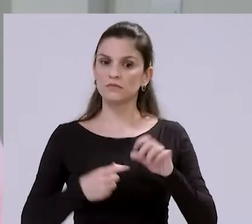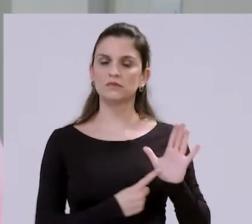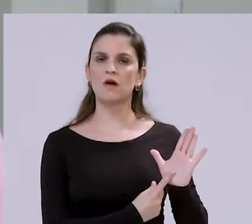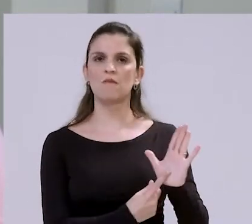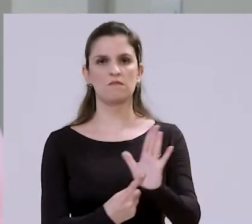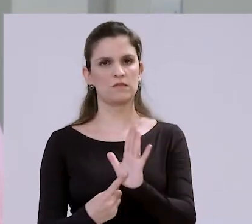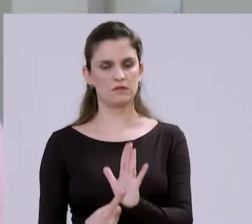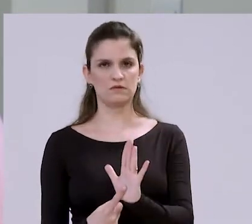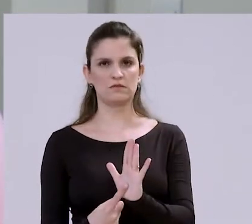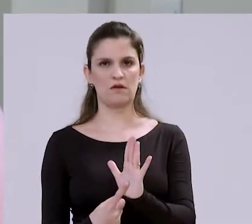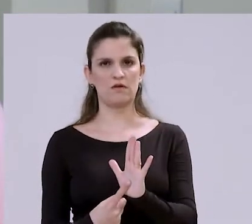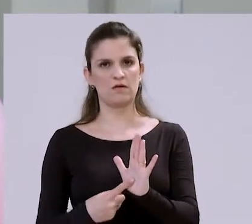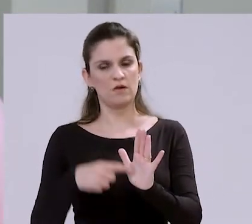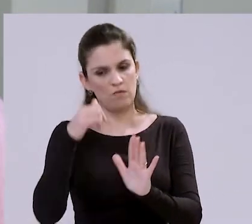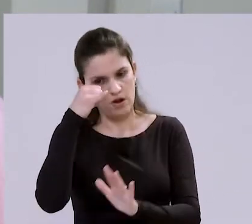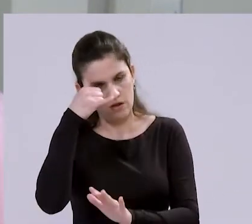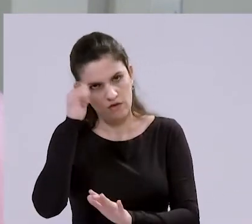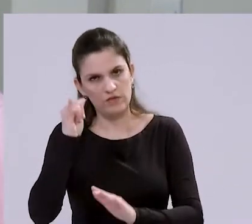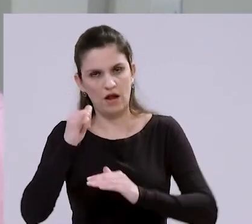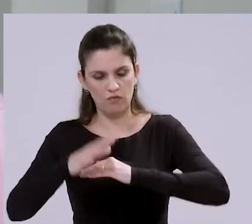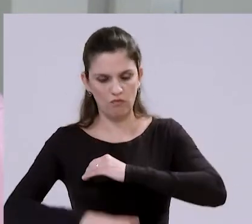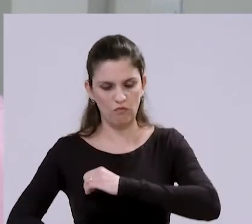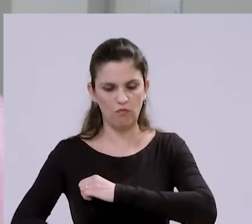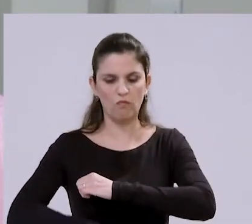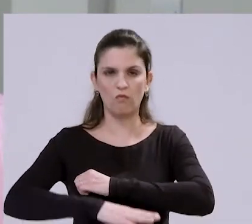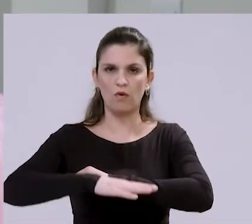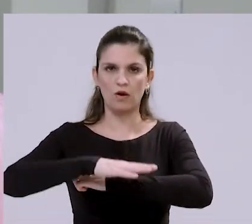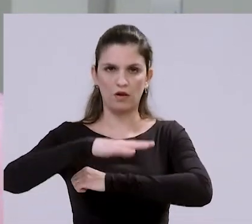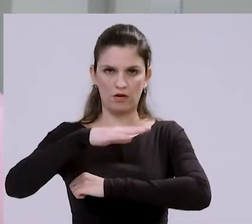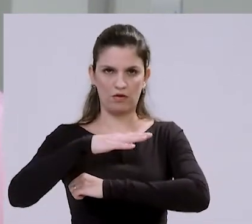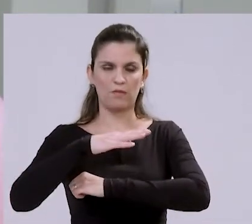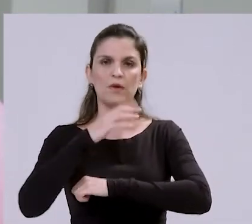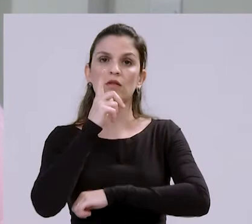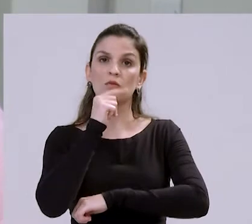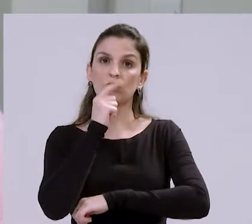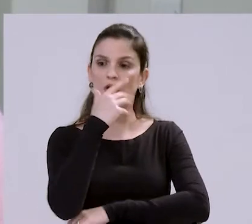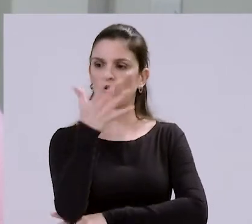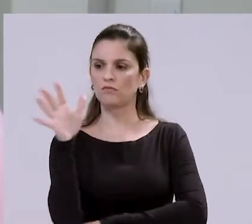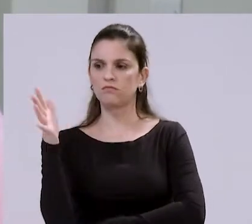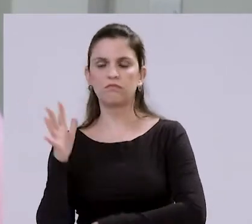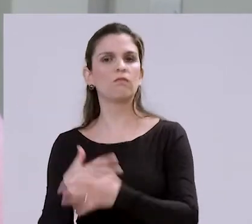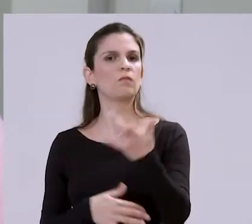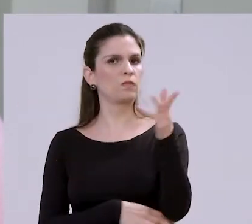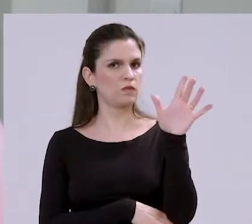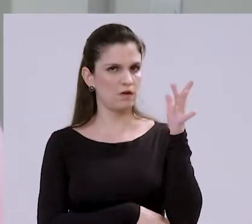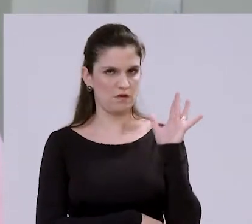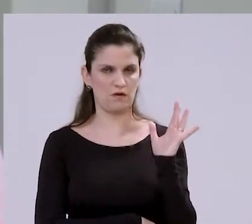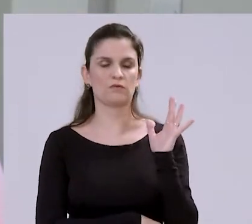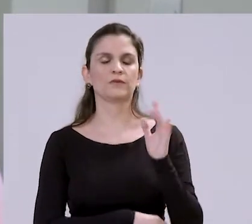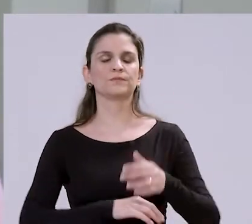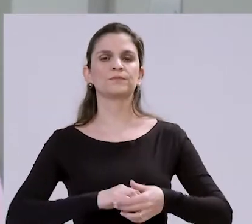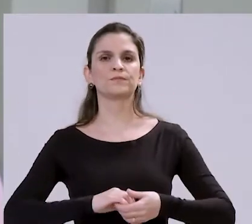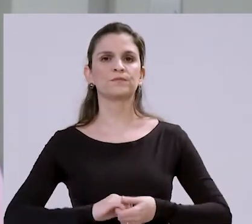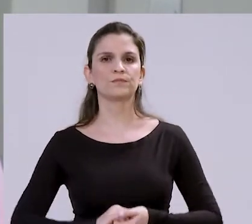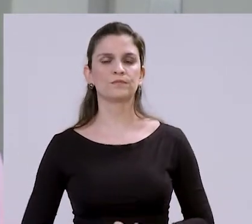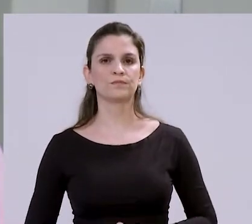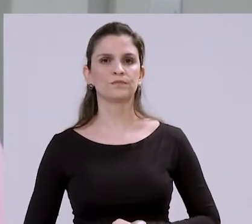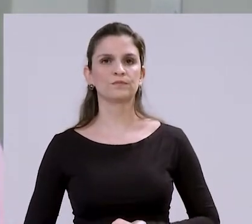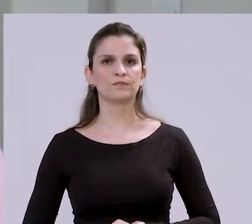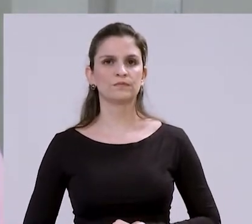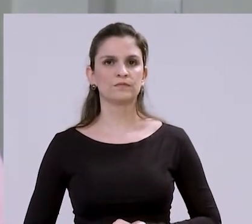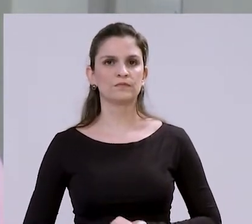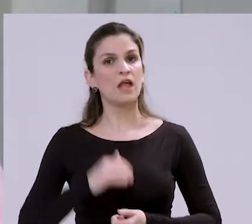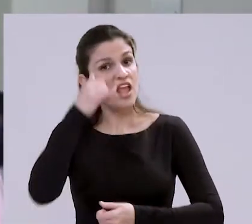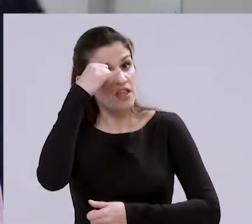na cidade, ele precisa apresentar soluções ambientais, tanto para as questões arbóreas, quanto para a questão de captação e